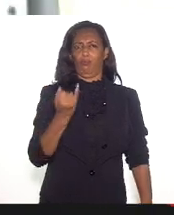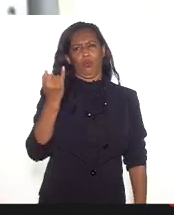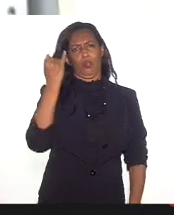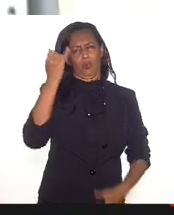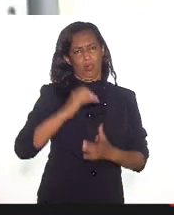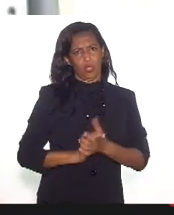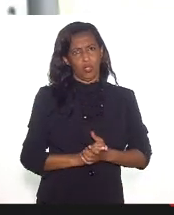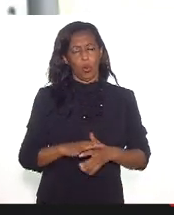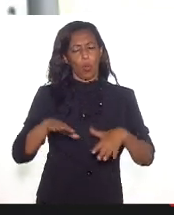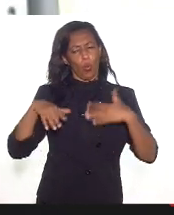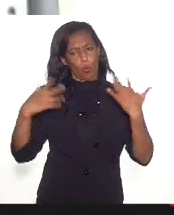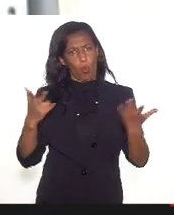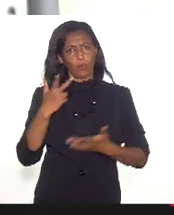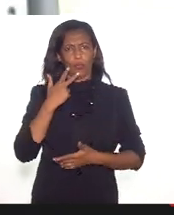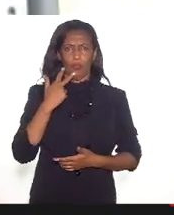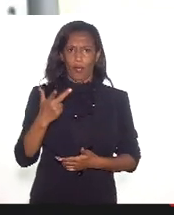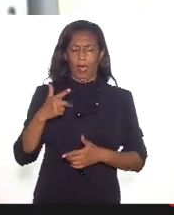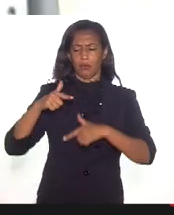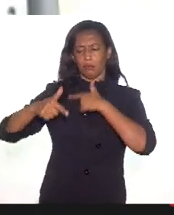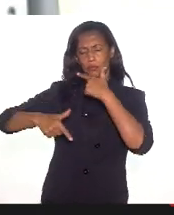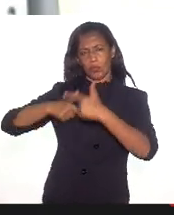trabalhadores dos museus,